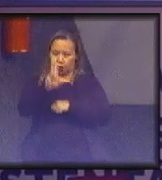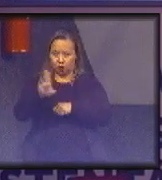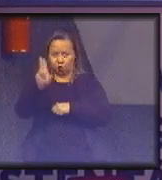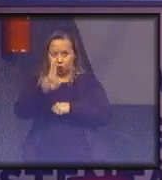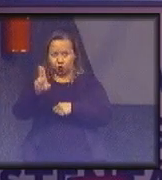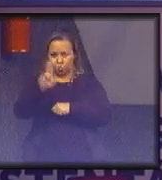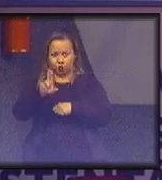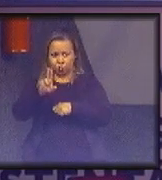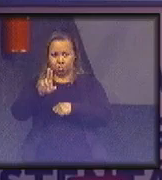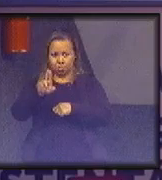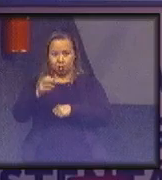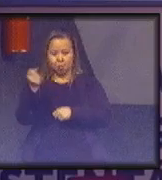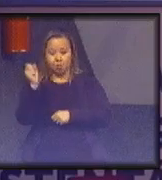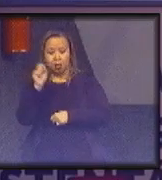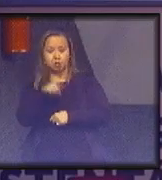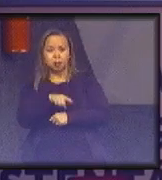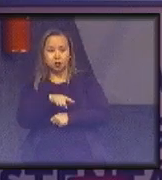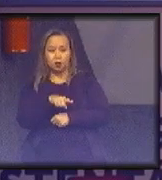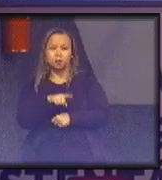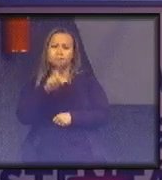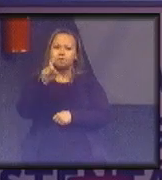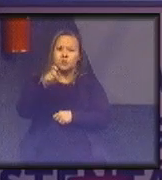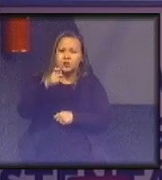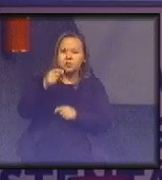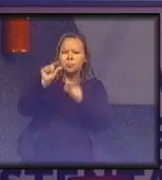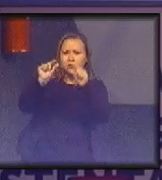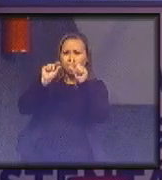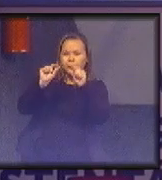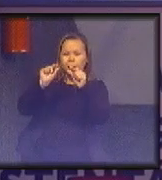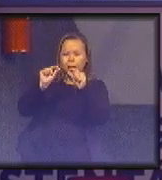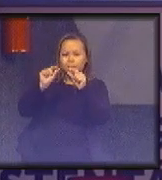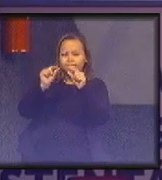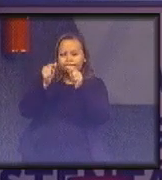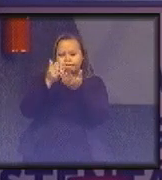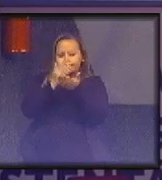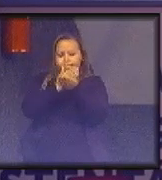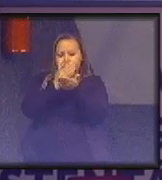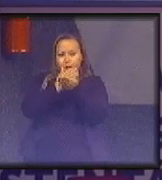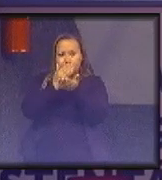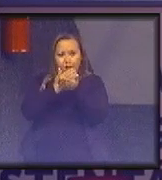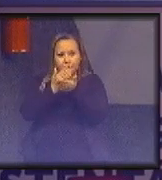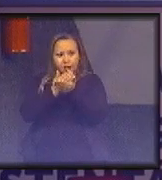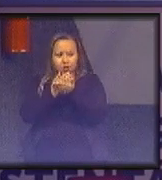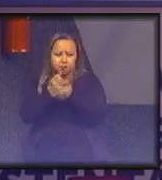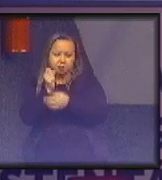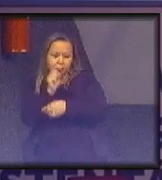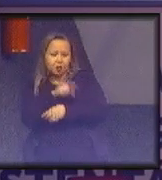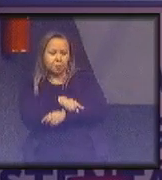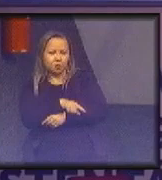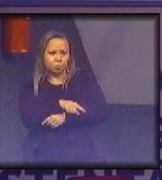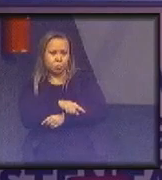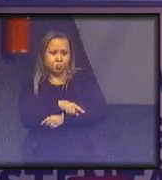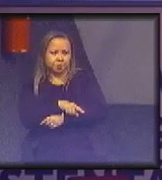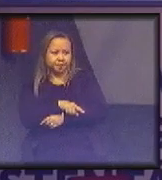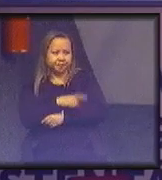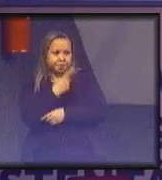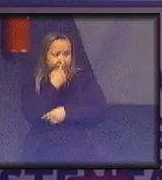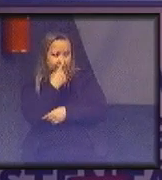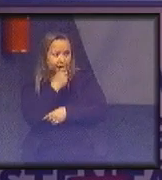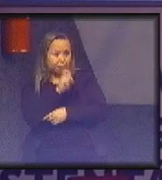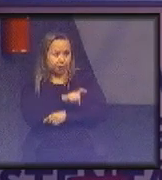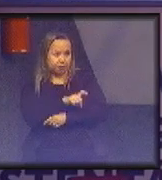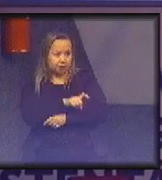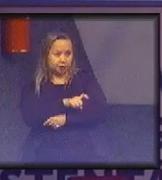e descarta, sendo que uma pequena parte vai para o lixo, porque ainda hoje essa pequena parte não é